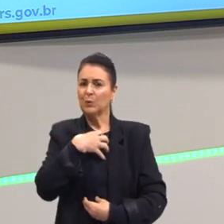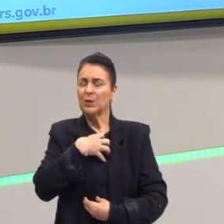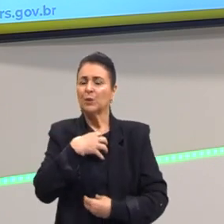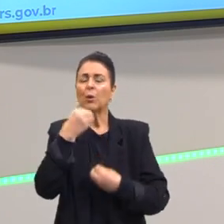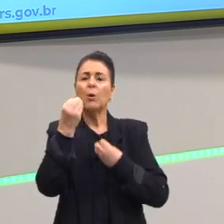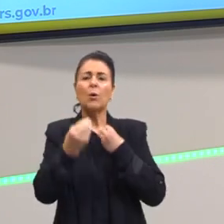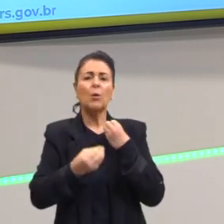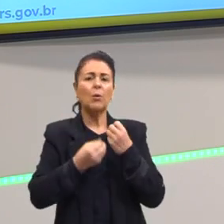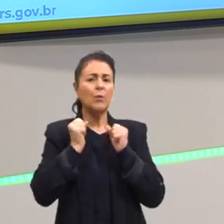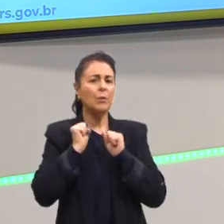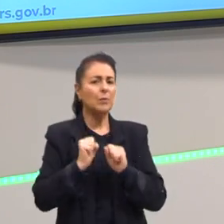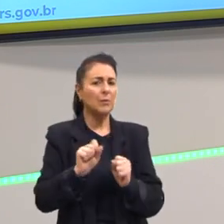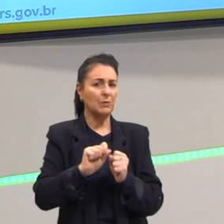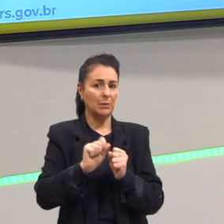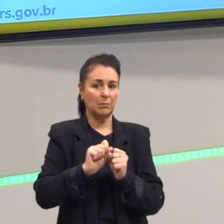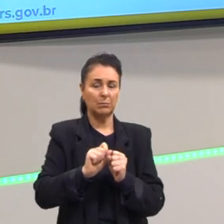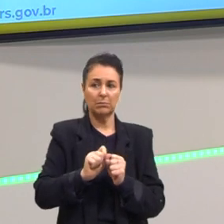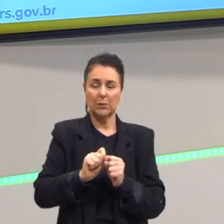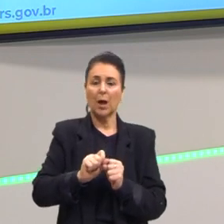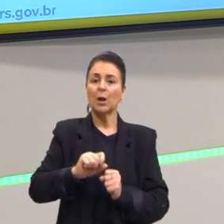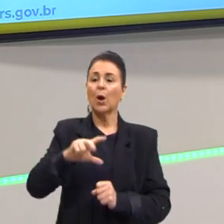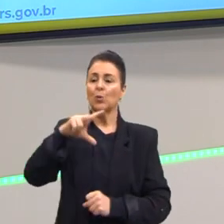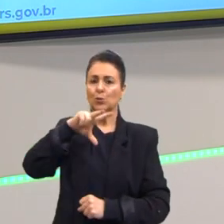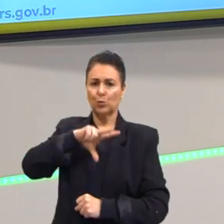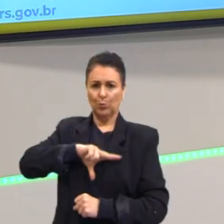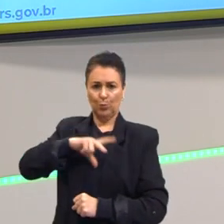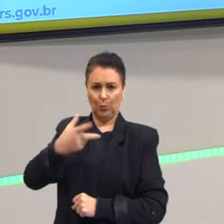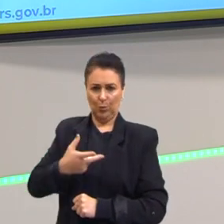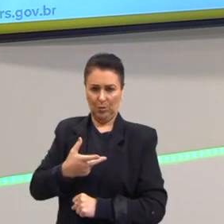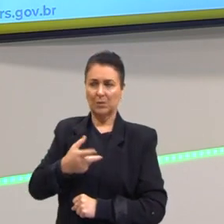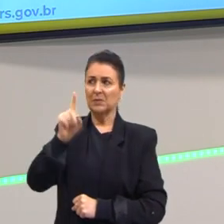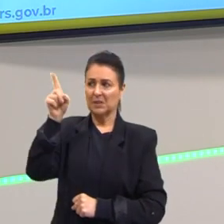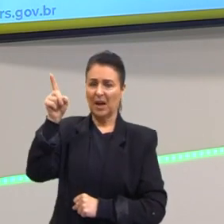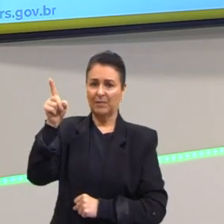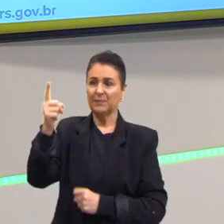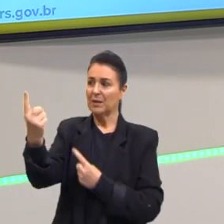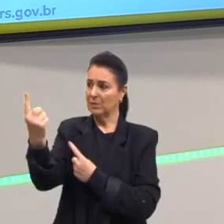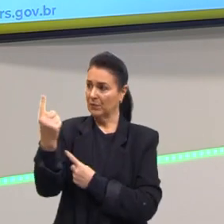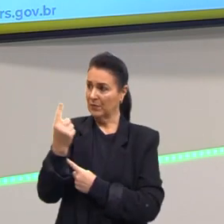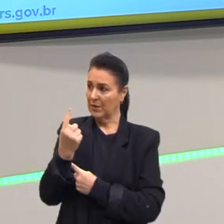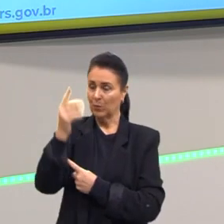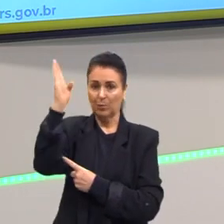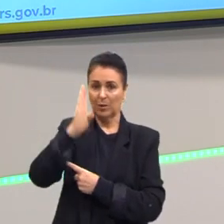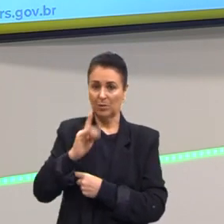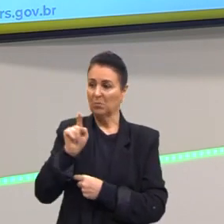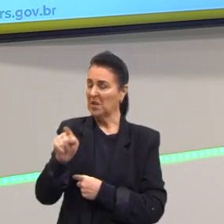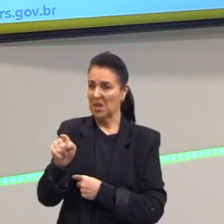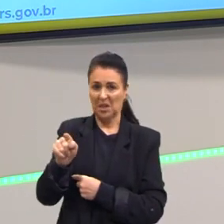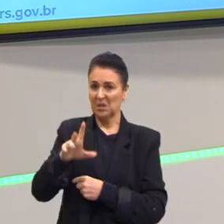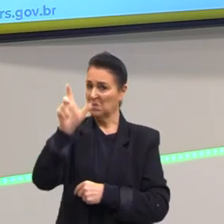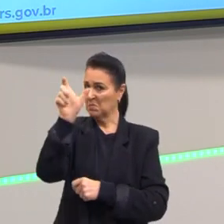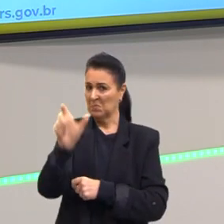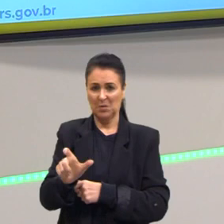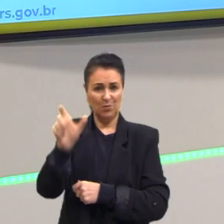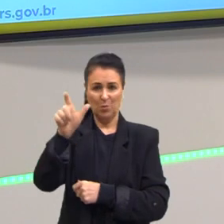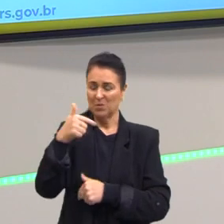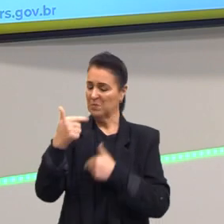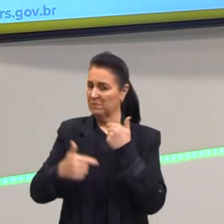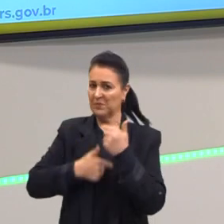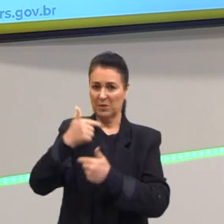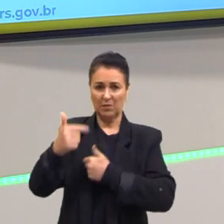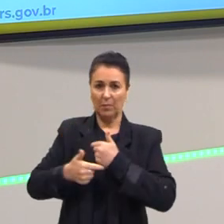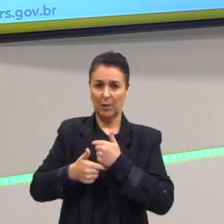feito, porque o português vem para cá e o português não vai trabalhar. Ele vai, na feitoria, ele vai